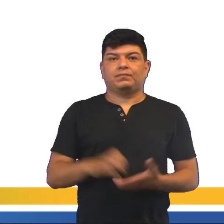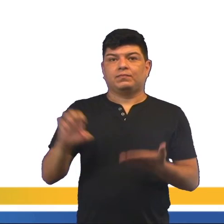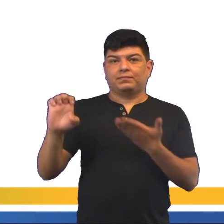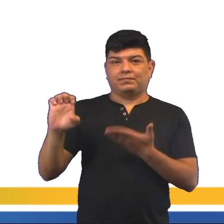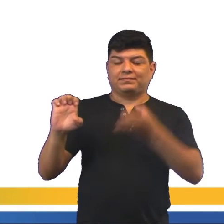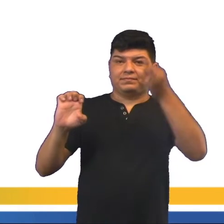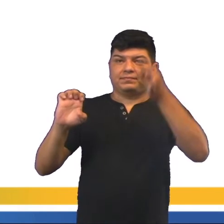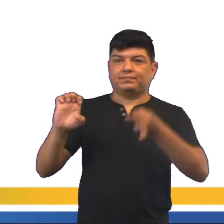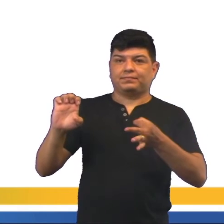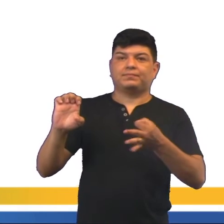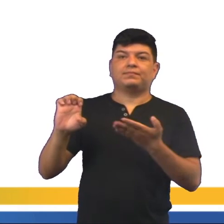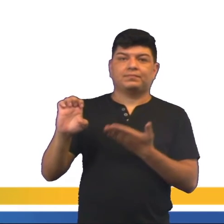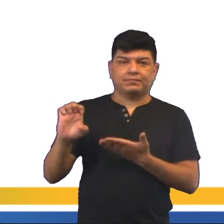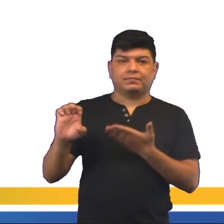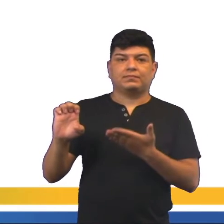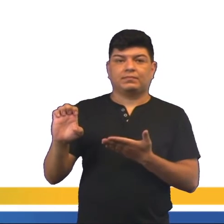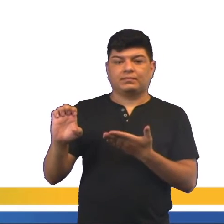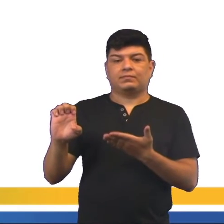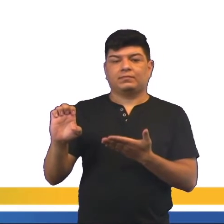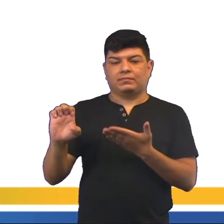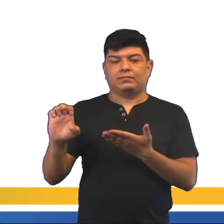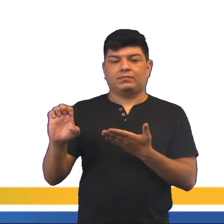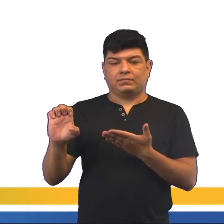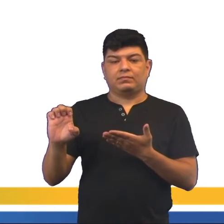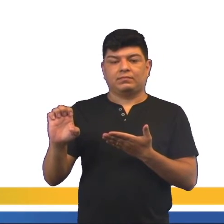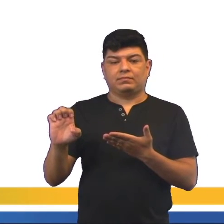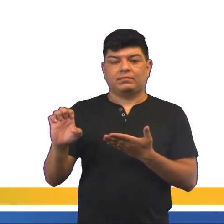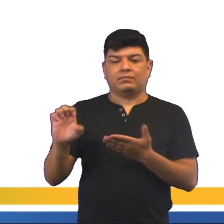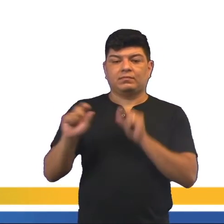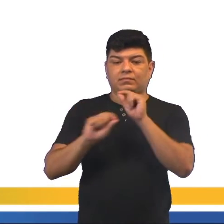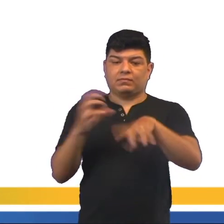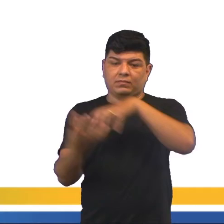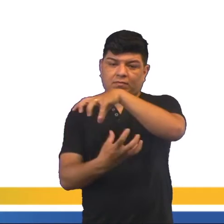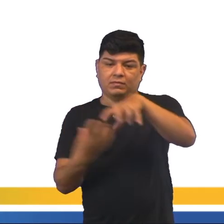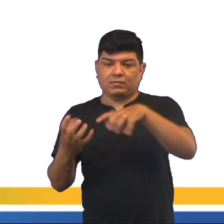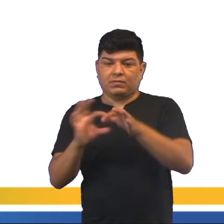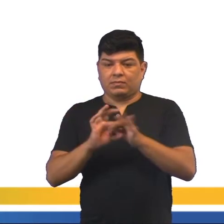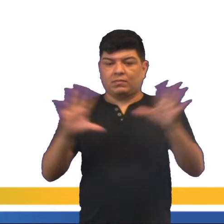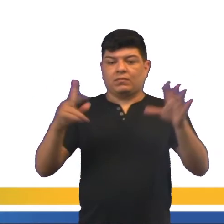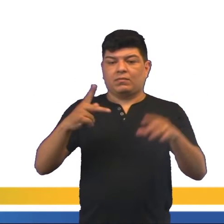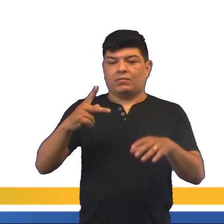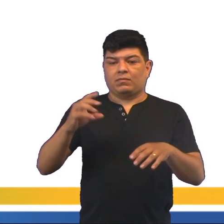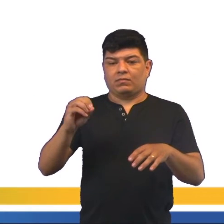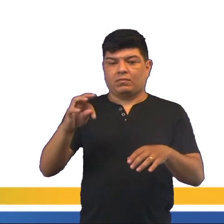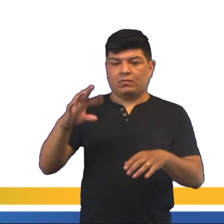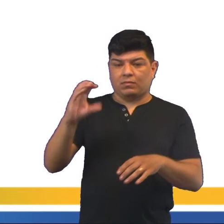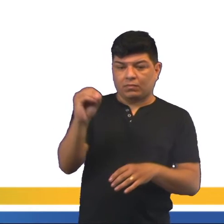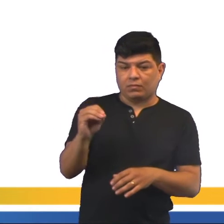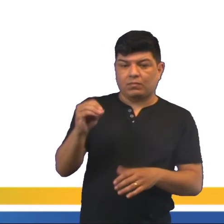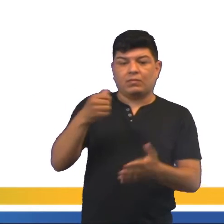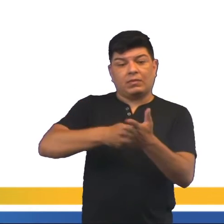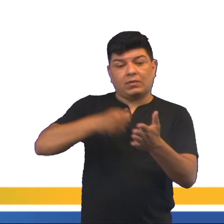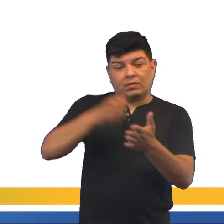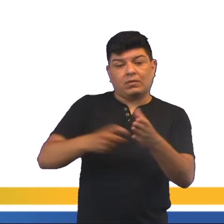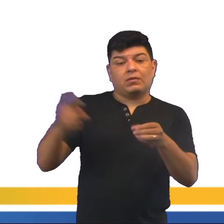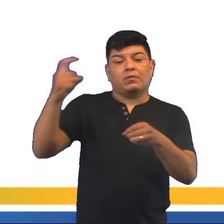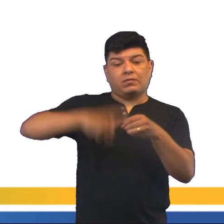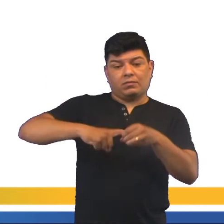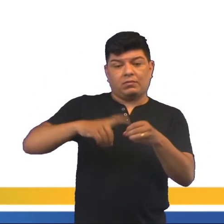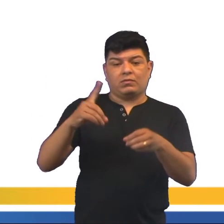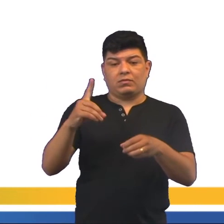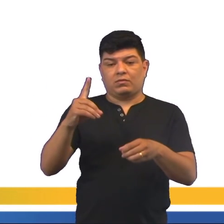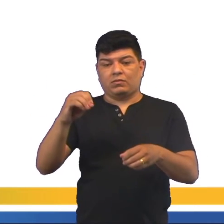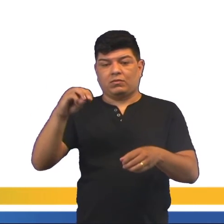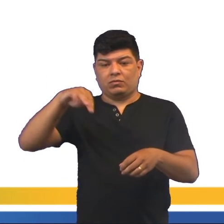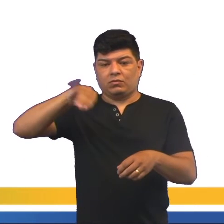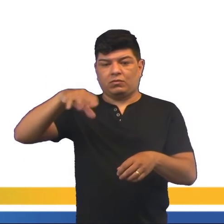A resposta certa é a letra E. Foi um reflexo da Revolução Liberal do Porto, que exigiu o retorno de